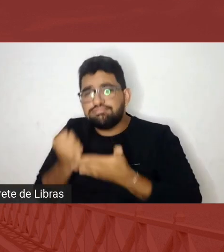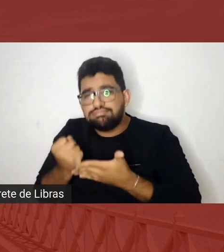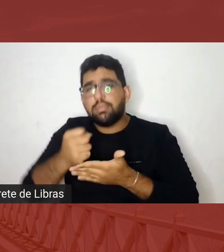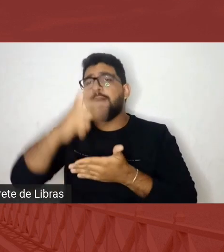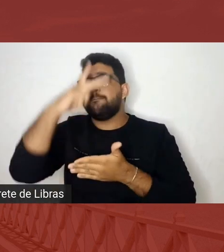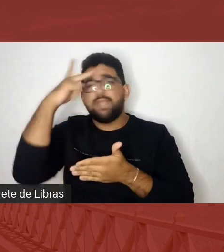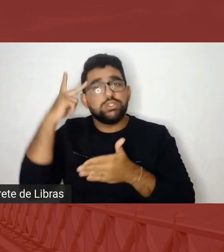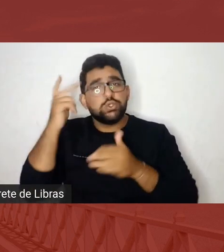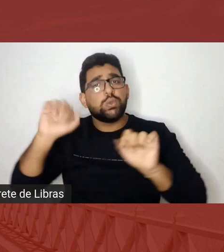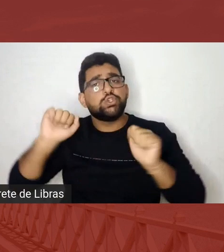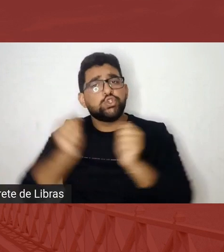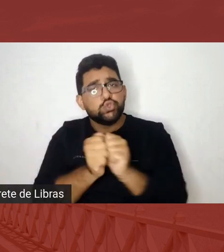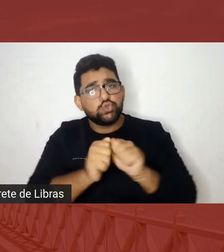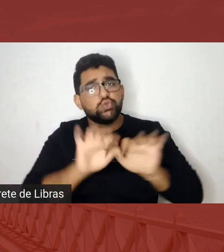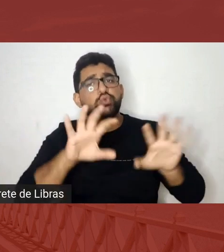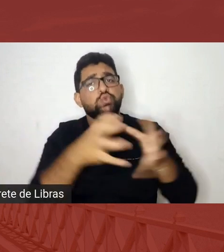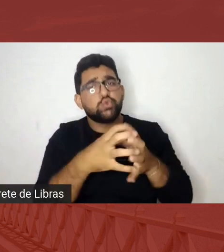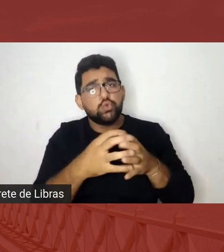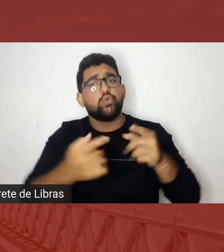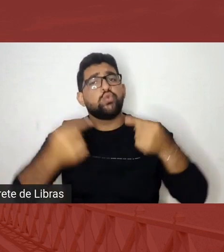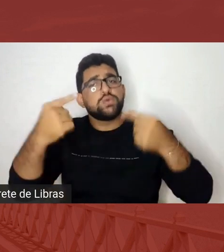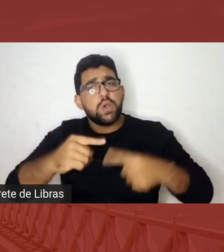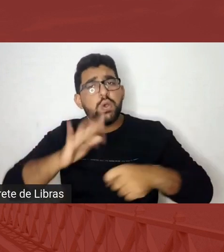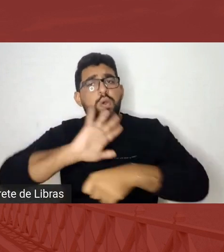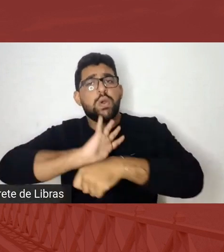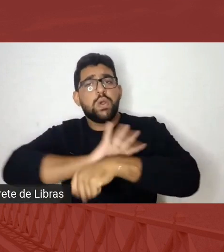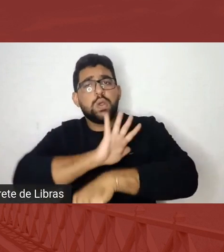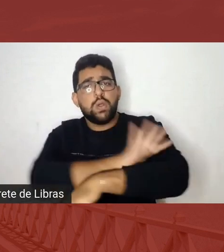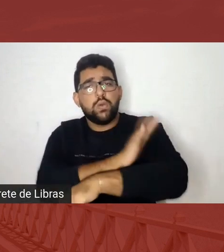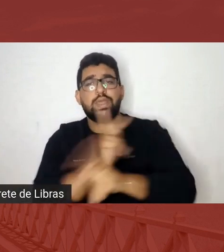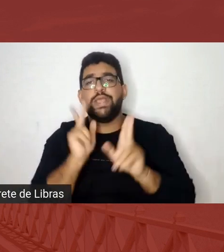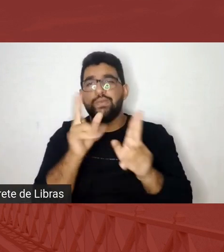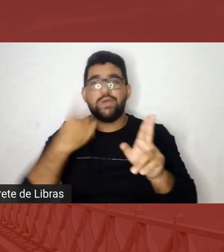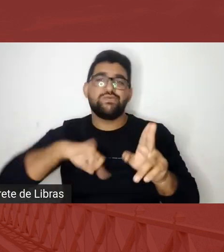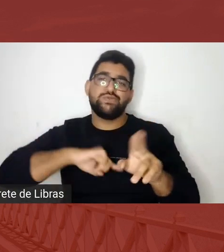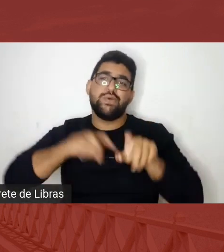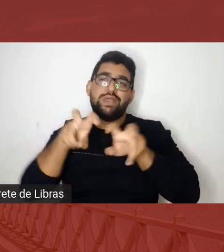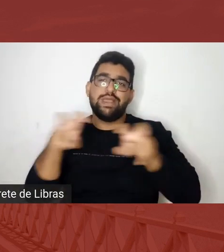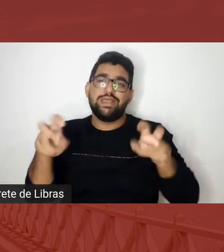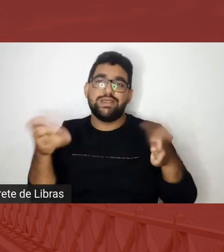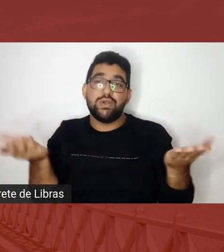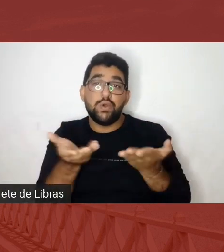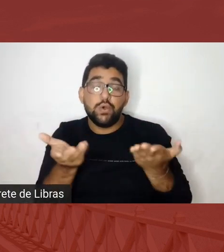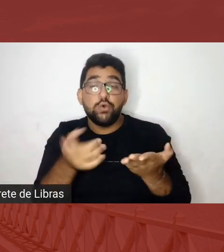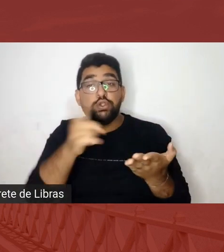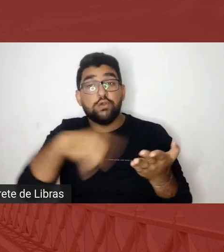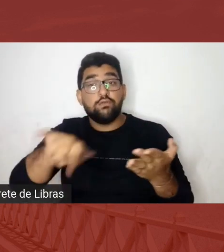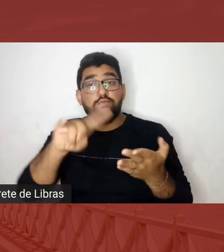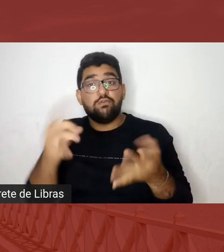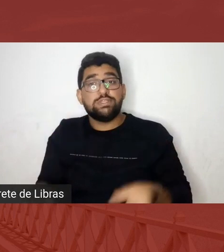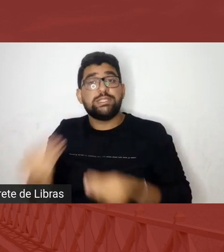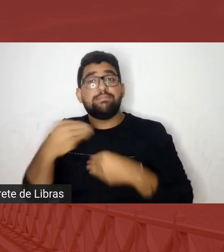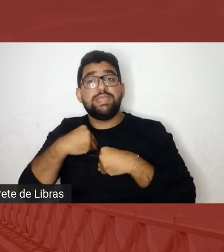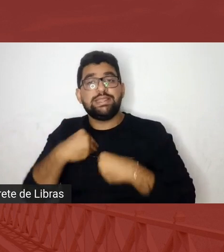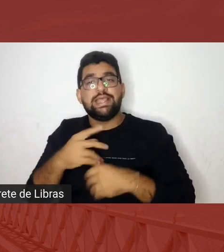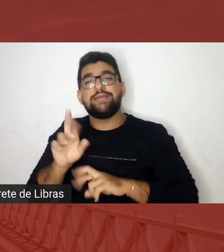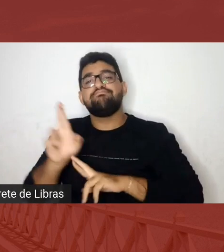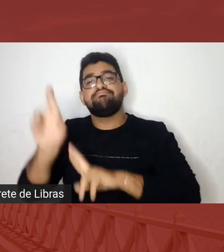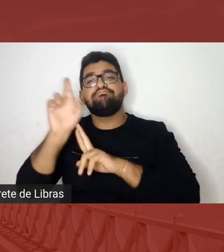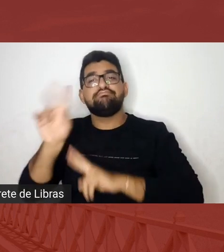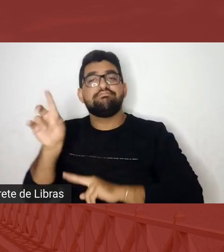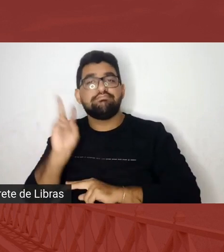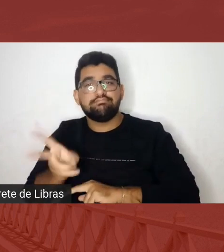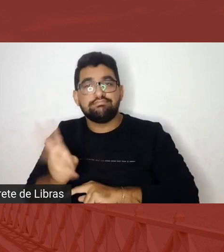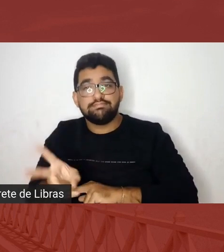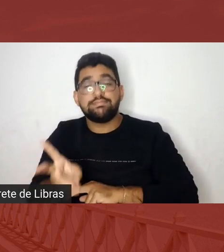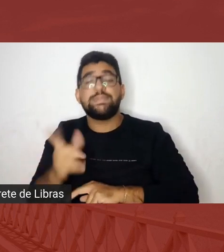antirracista como todas e todos que aqui estão vocês mantém viva a chama da esperança eu espero que essas